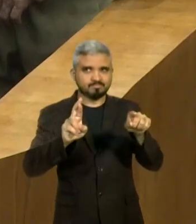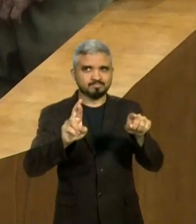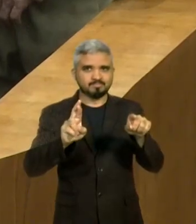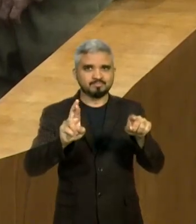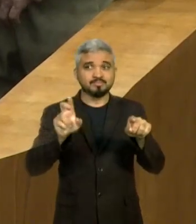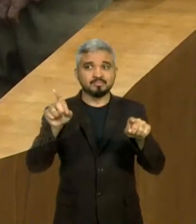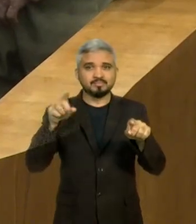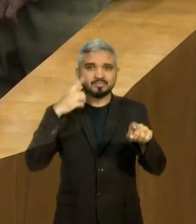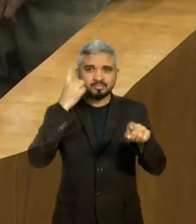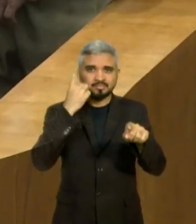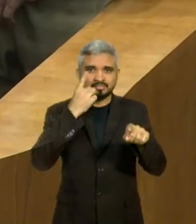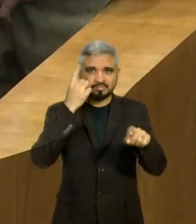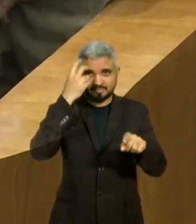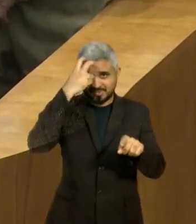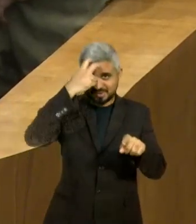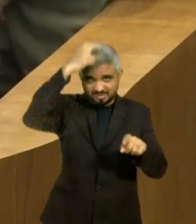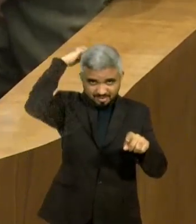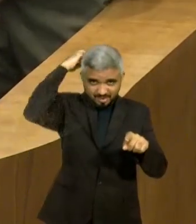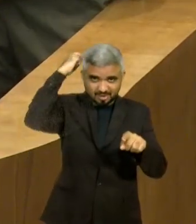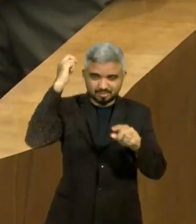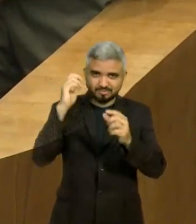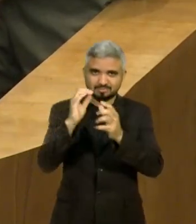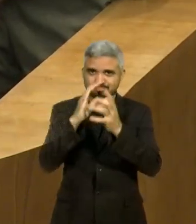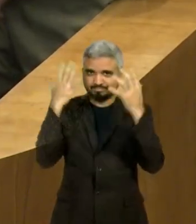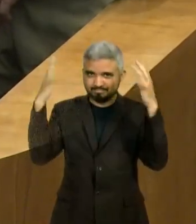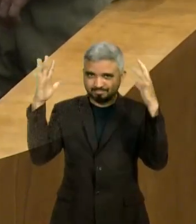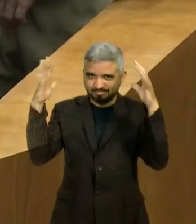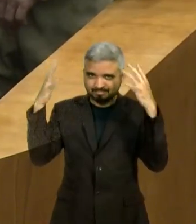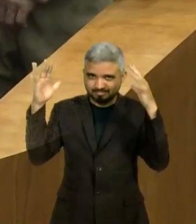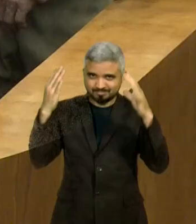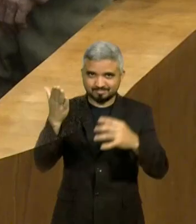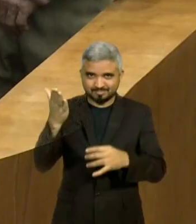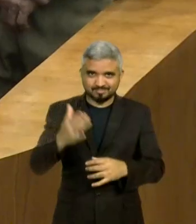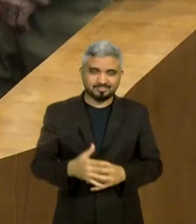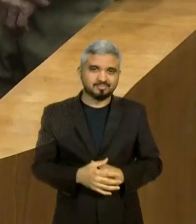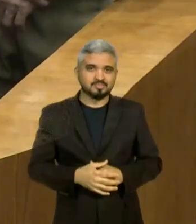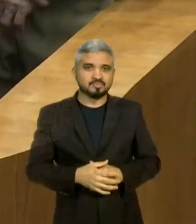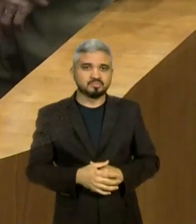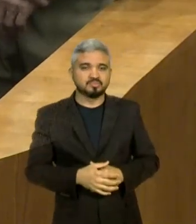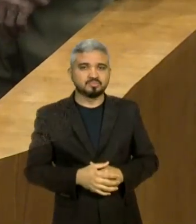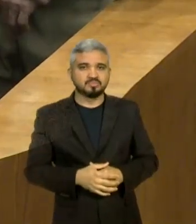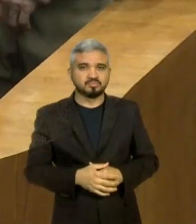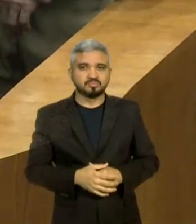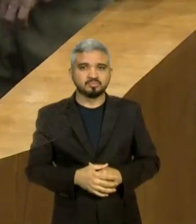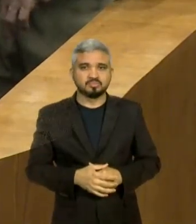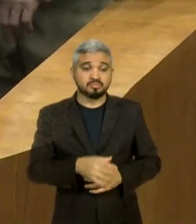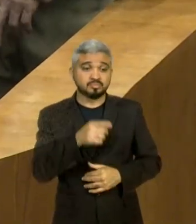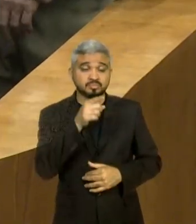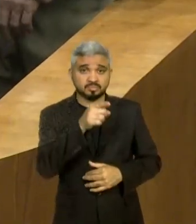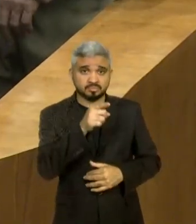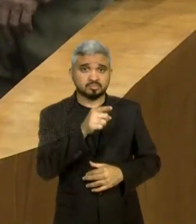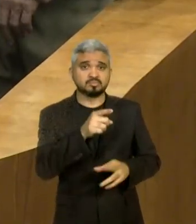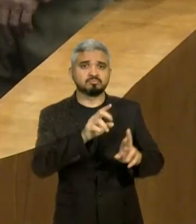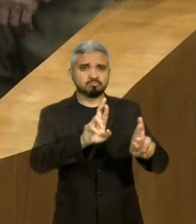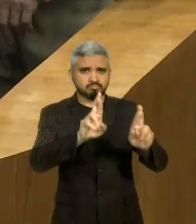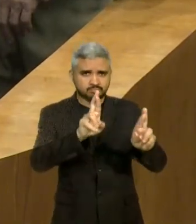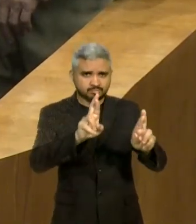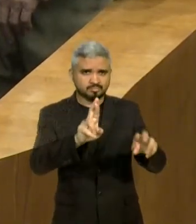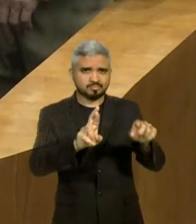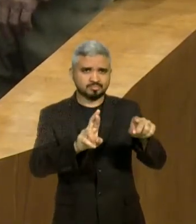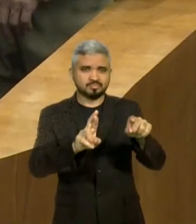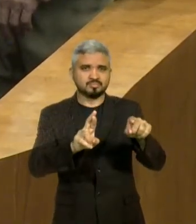Neto Evangelista. Temos uma esperança grande que ele, com certeza,